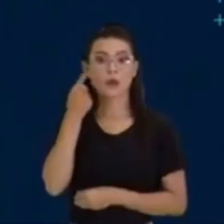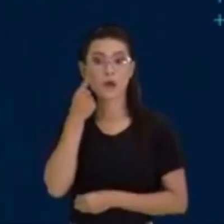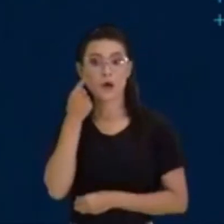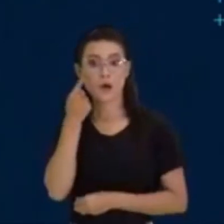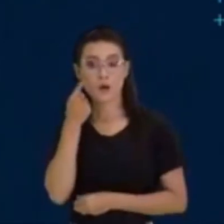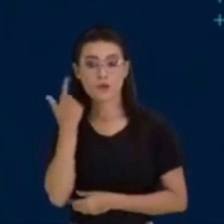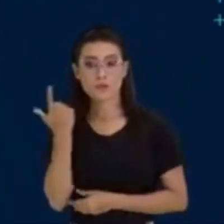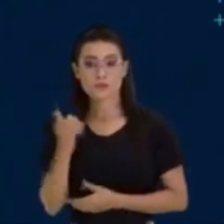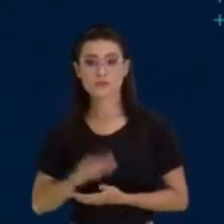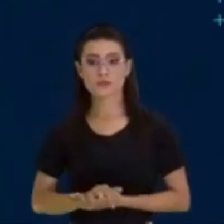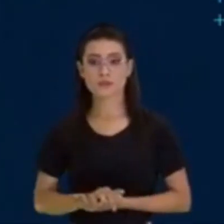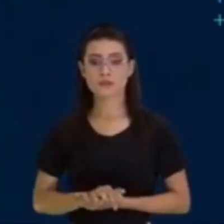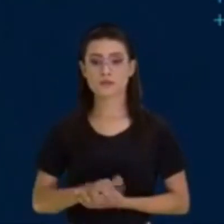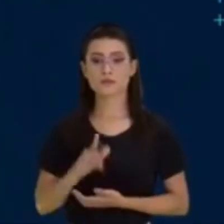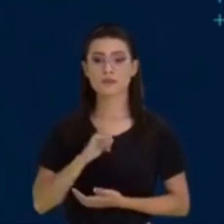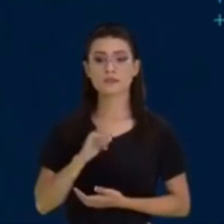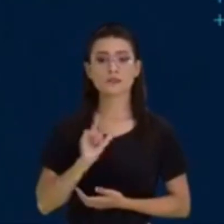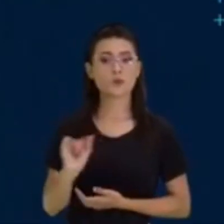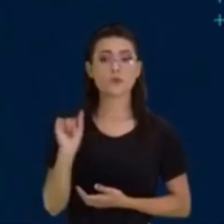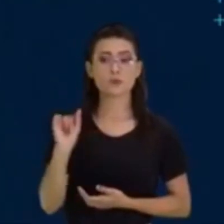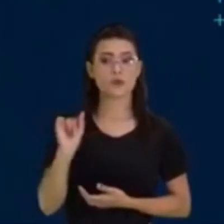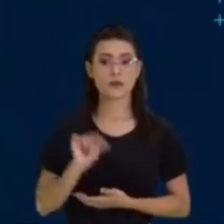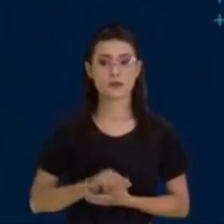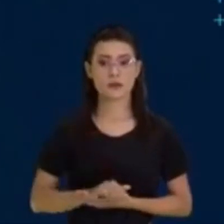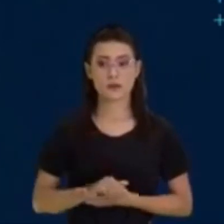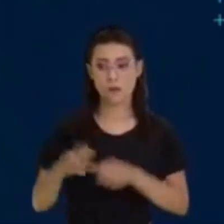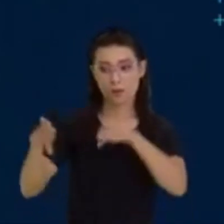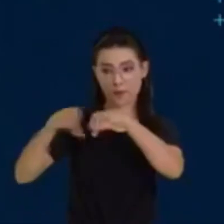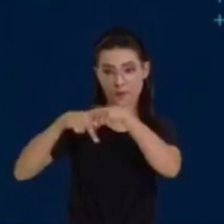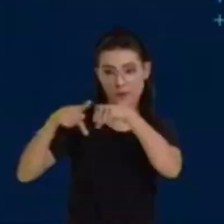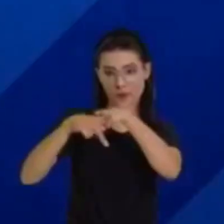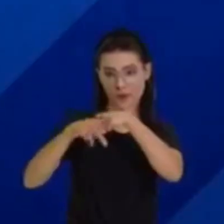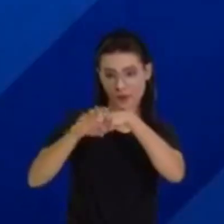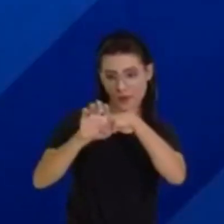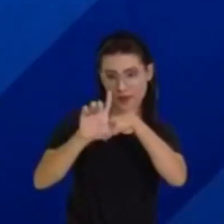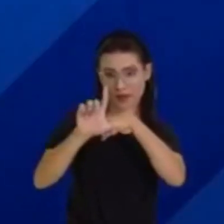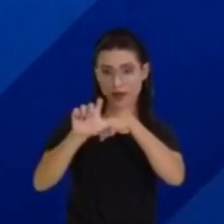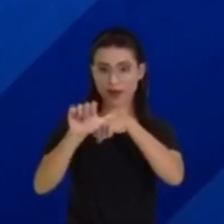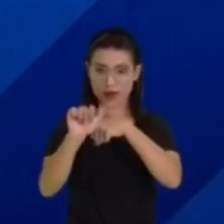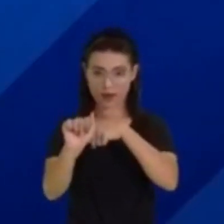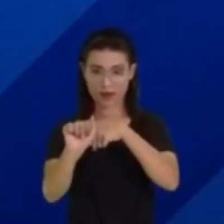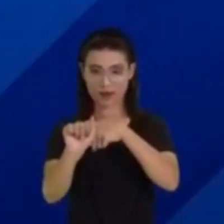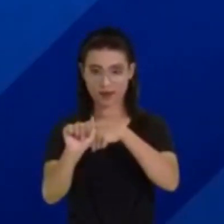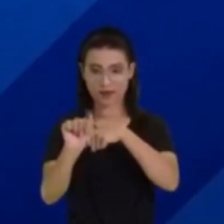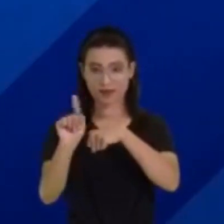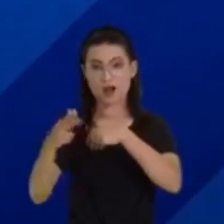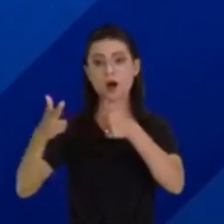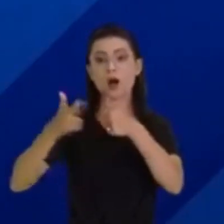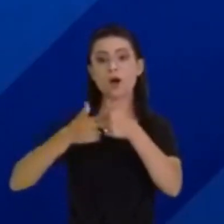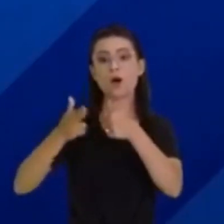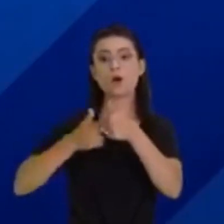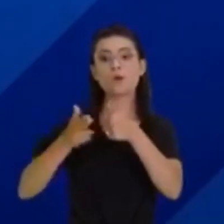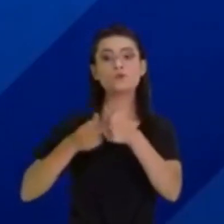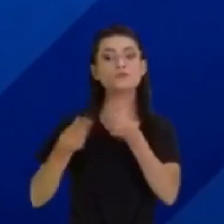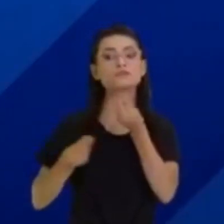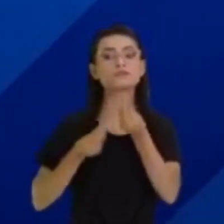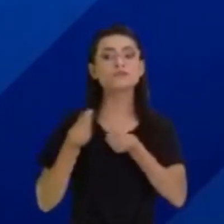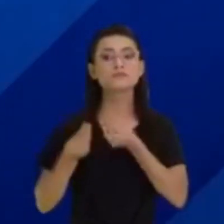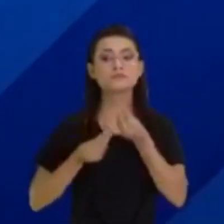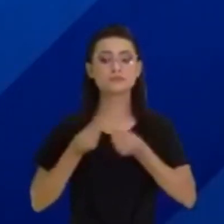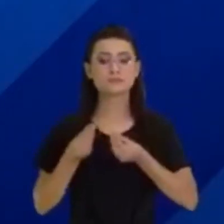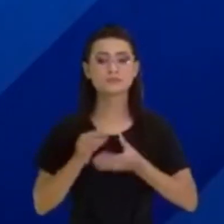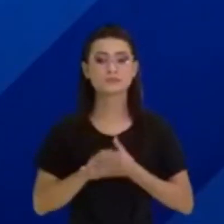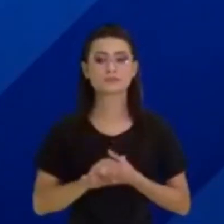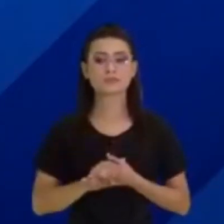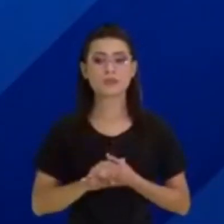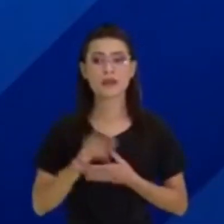Observem, observem que o pronome ela está sendo usado, nesse caso, para